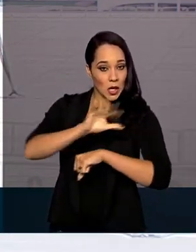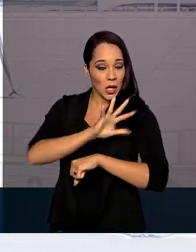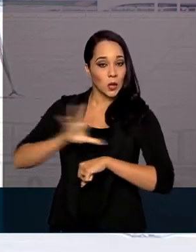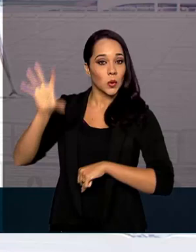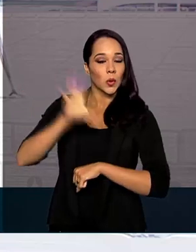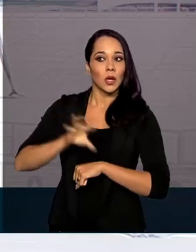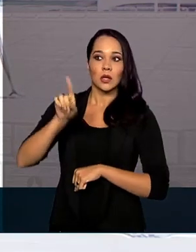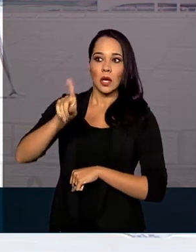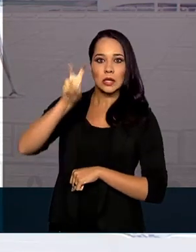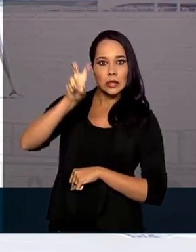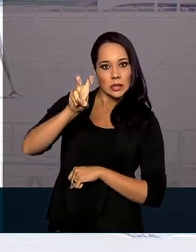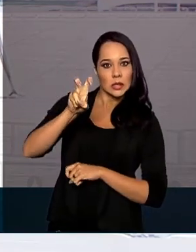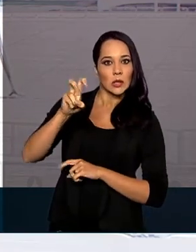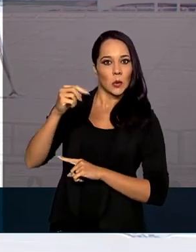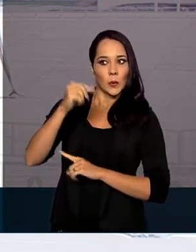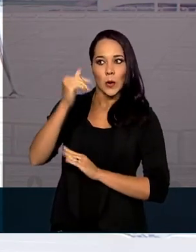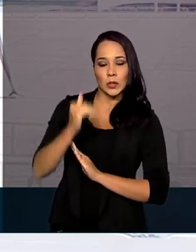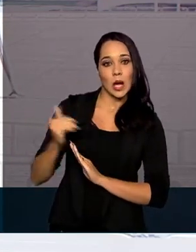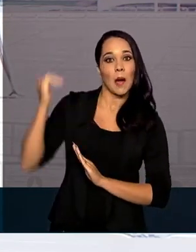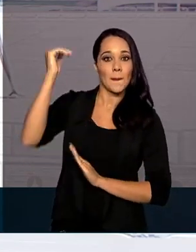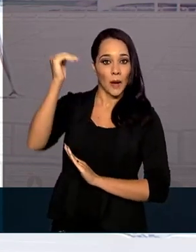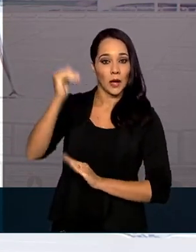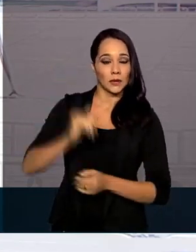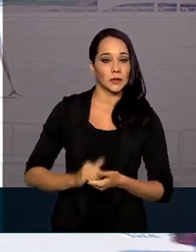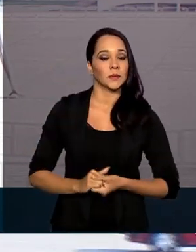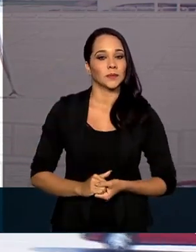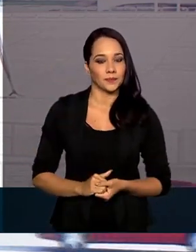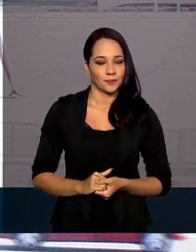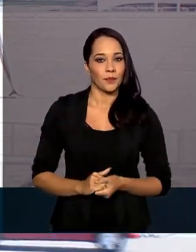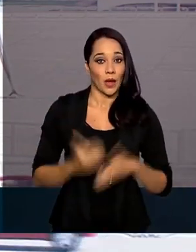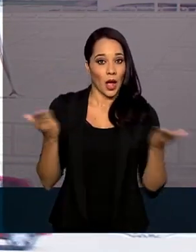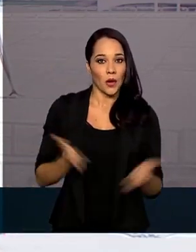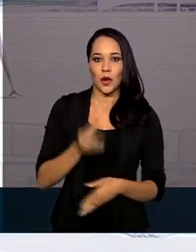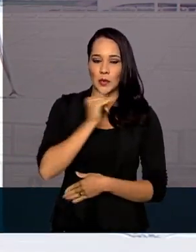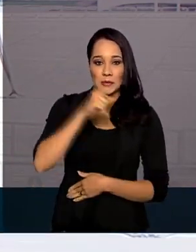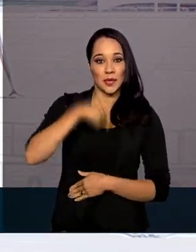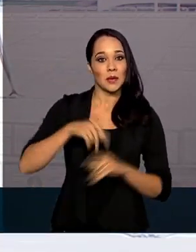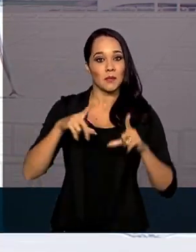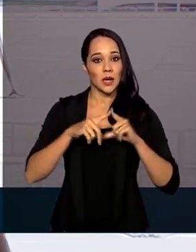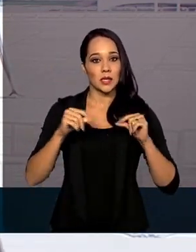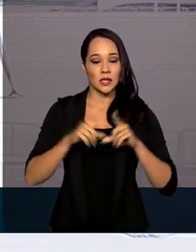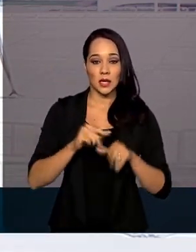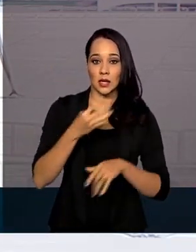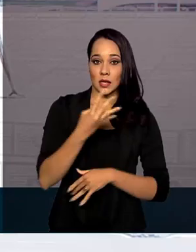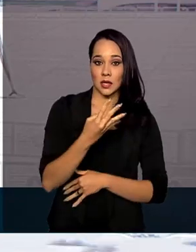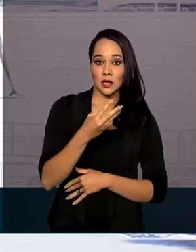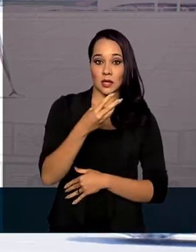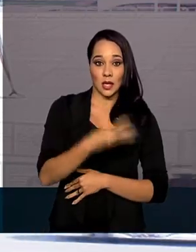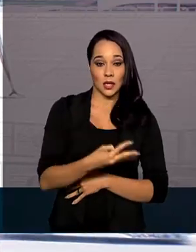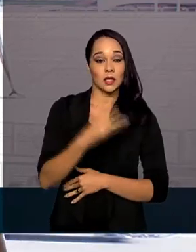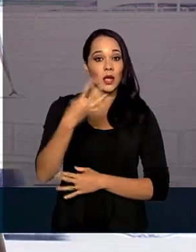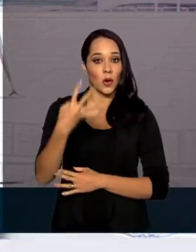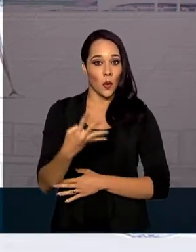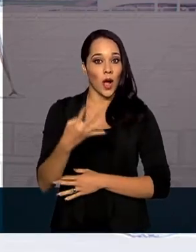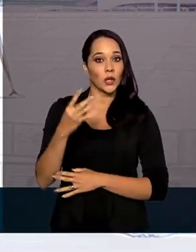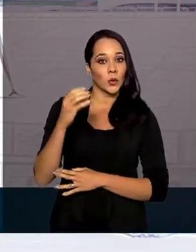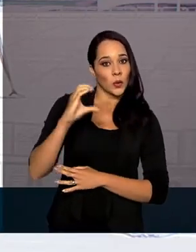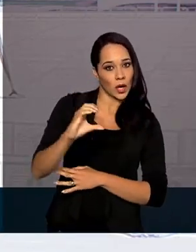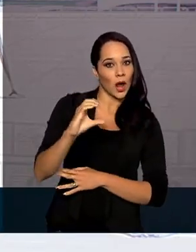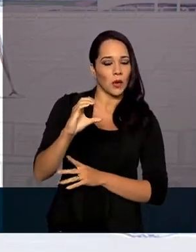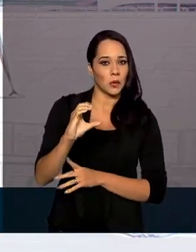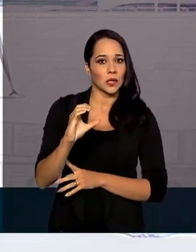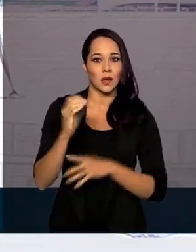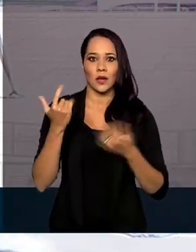estão 5 graus acima do normal. Agora, por exemplo, aqui em Brasília faz 34 graus sem qualquer